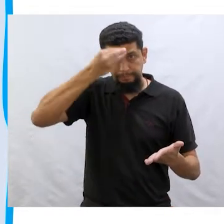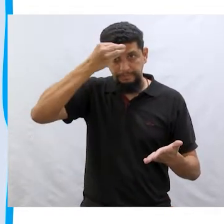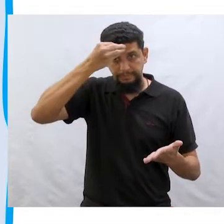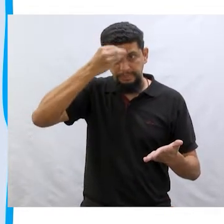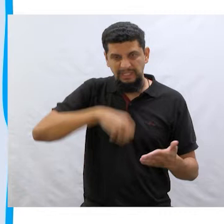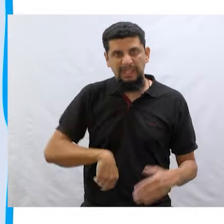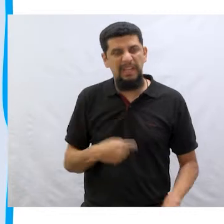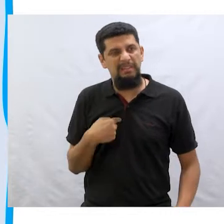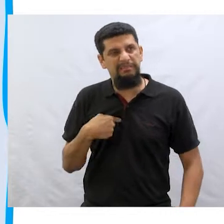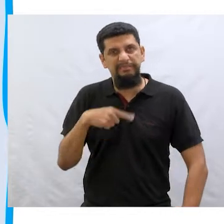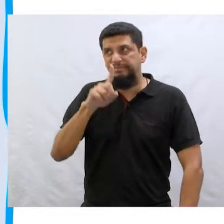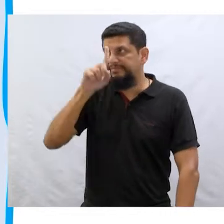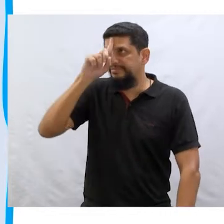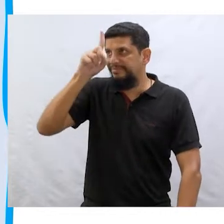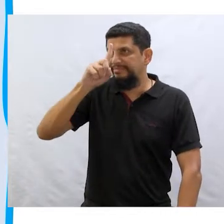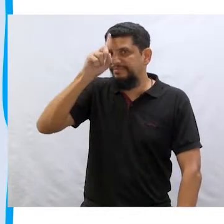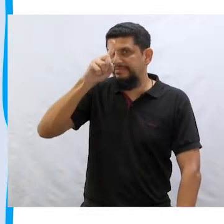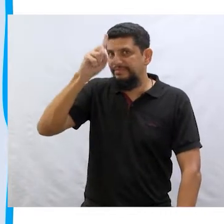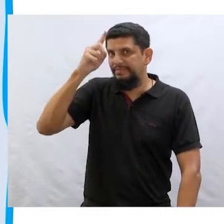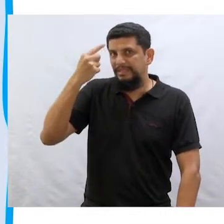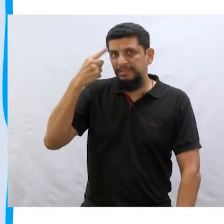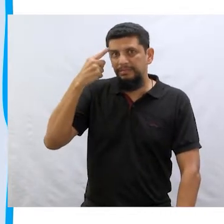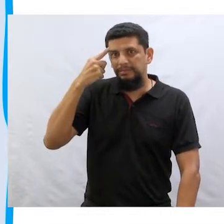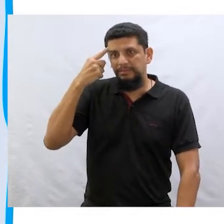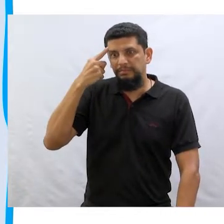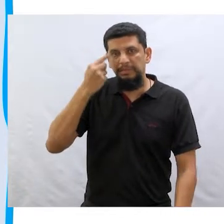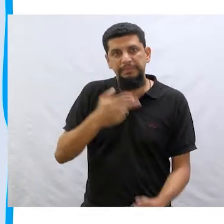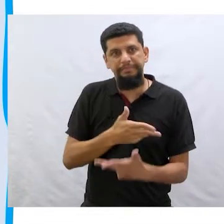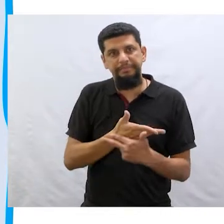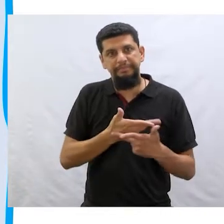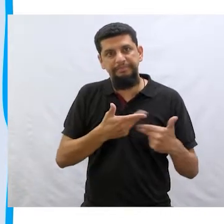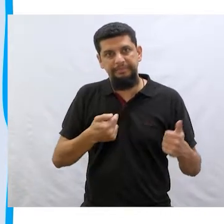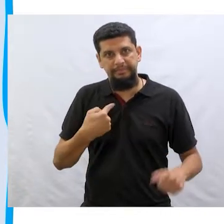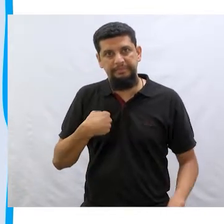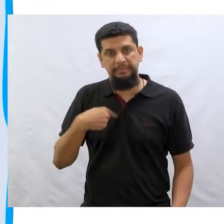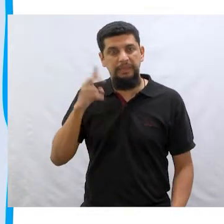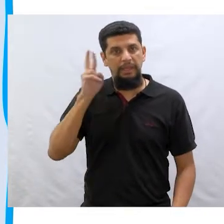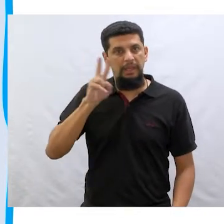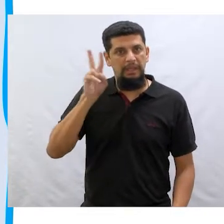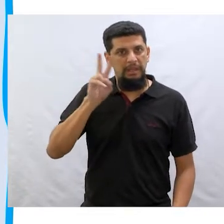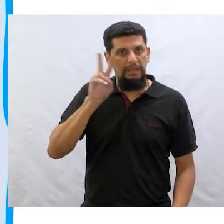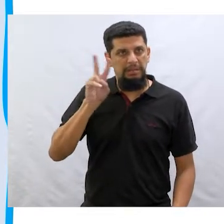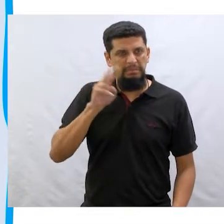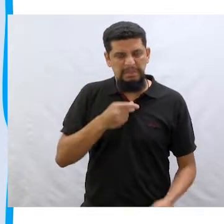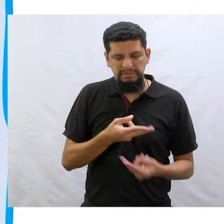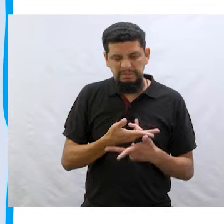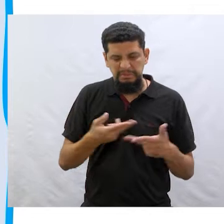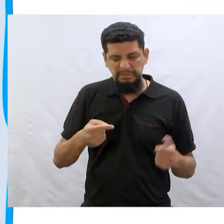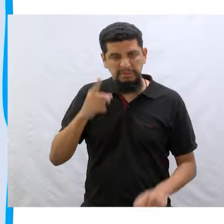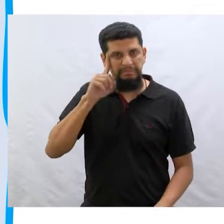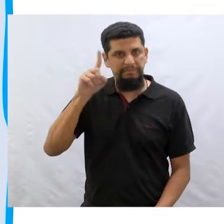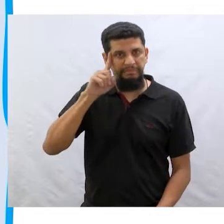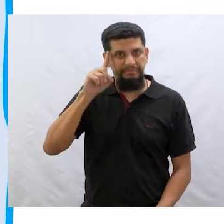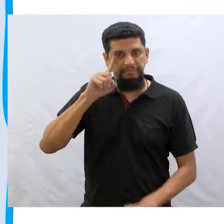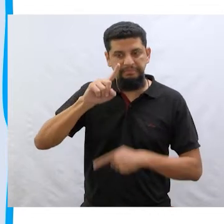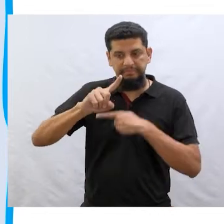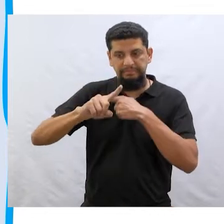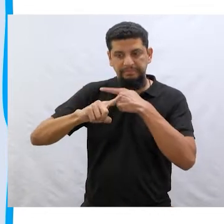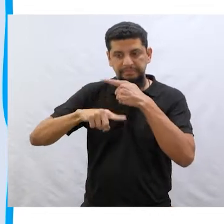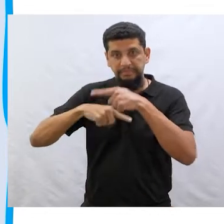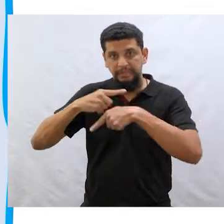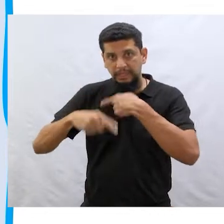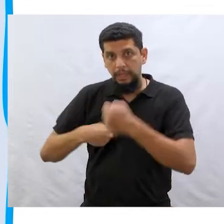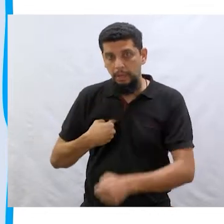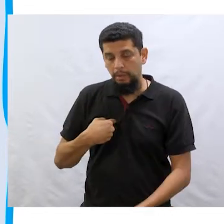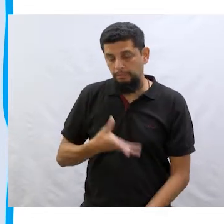dou um jeito de inventar na cabeça uns casinhos. Lembro umas mixarias do dia a dia e depois